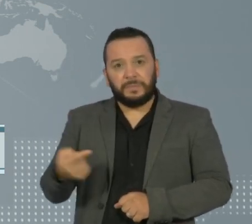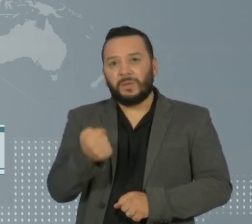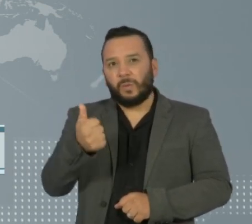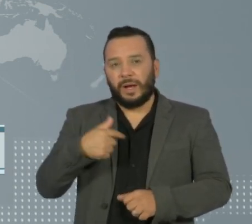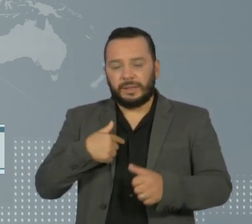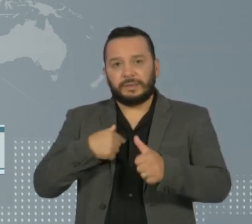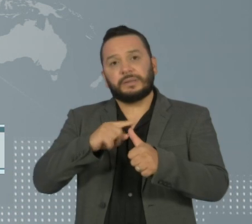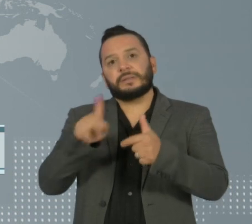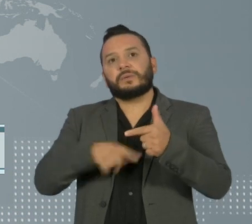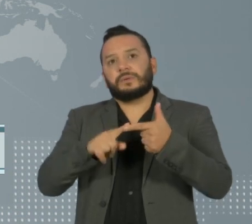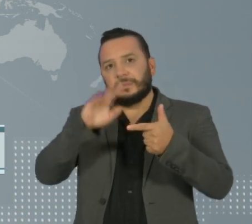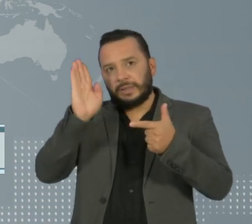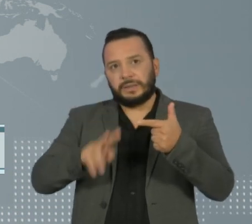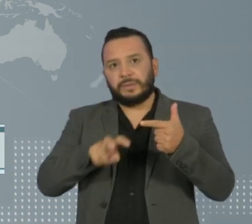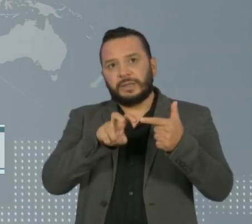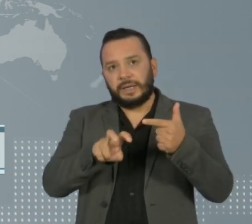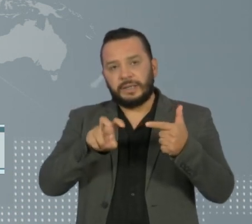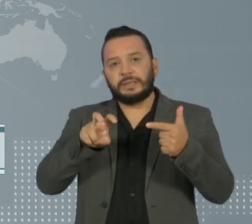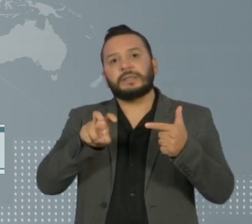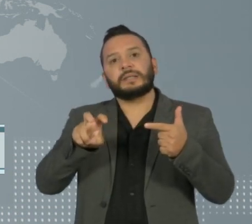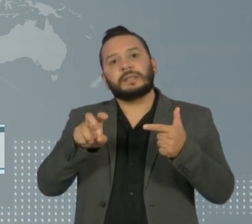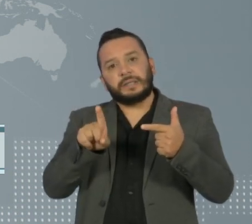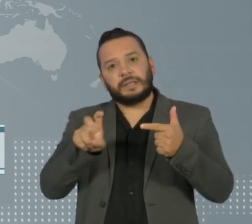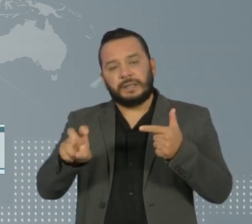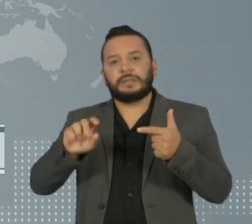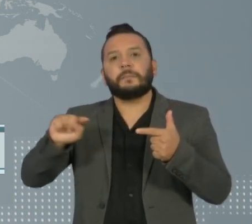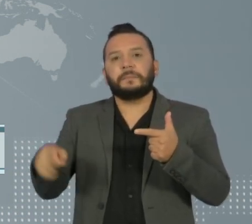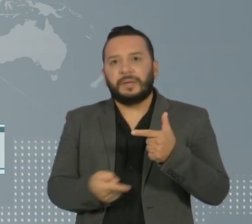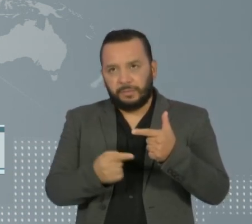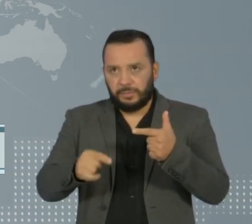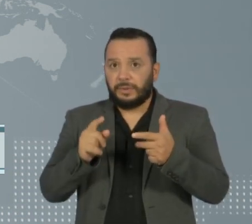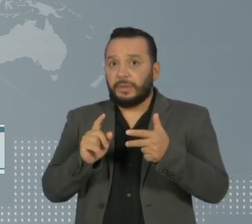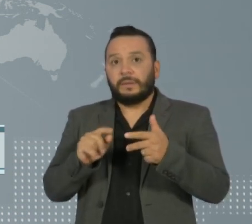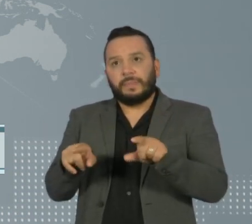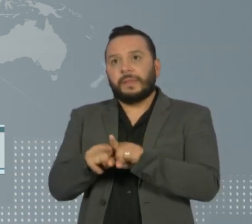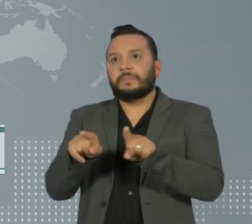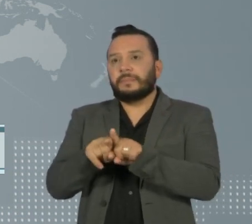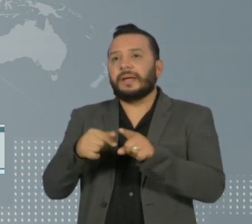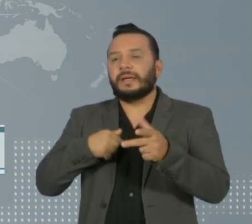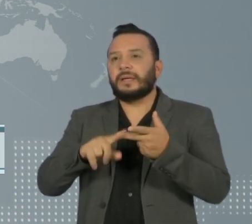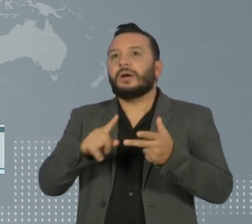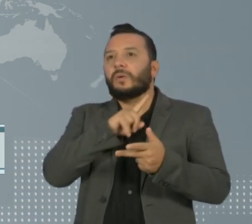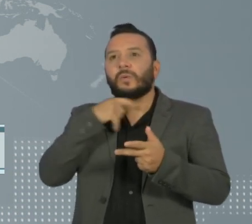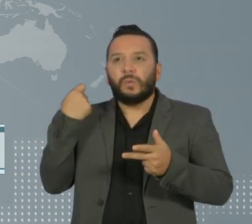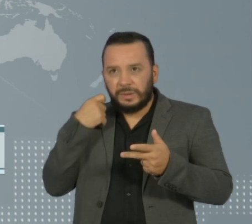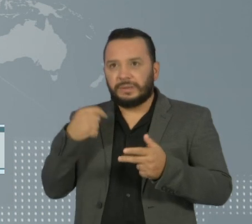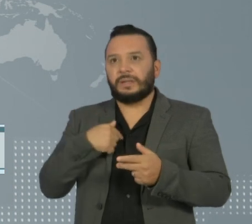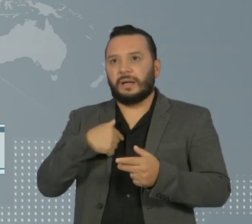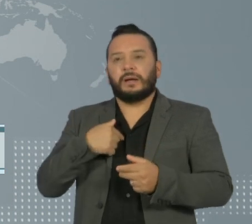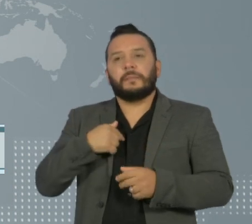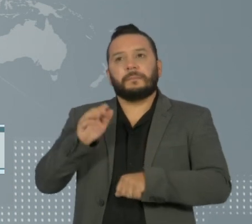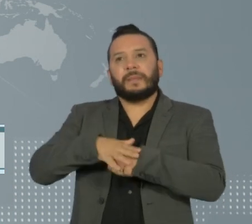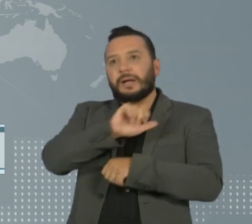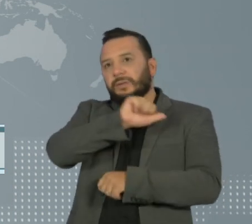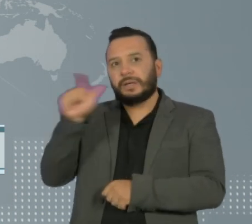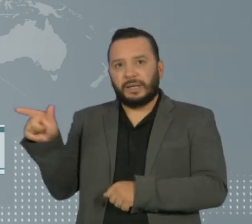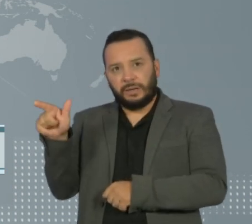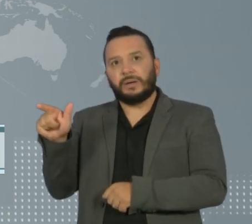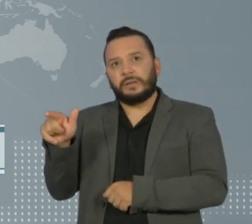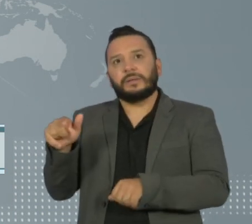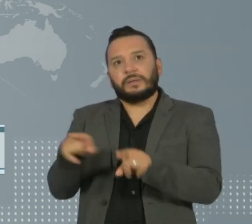Brasil vem a seguir com cerca de 515 mil. Em poucos dias, já abriu 100 mil registros à frente da Rússia e quase 240